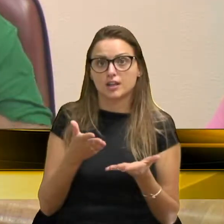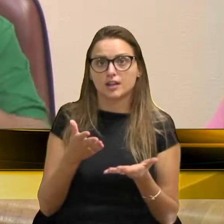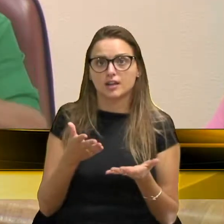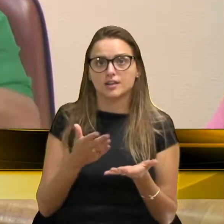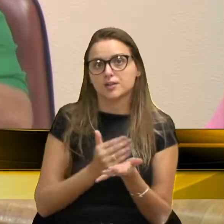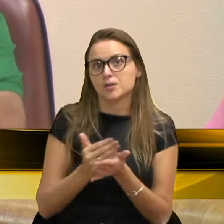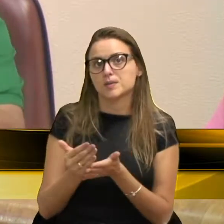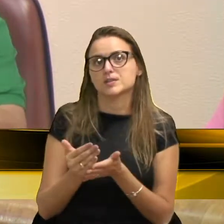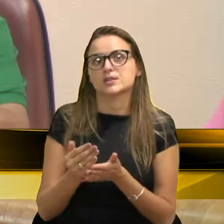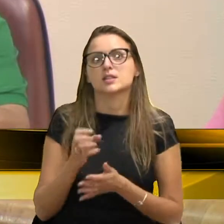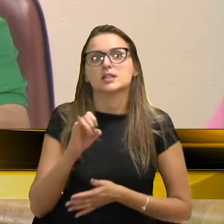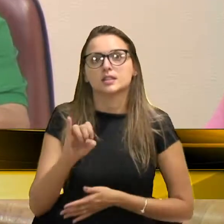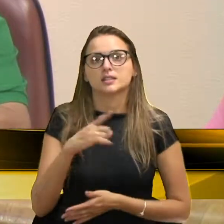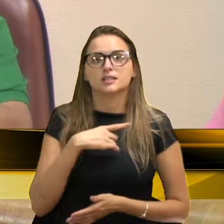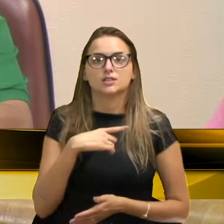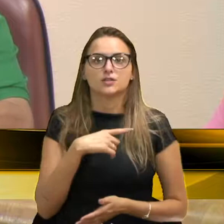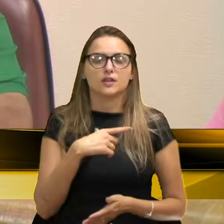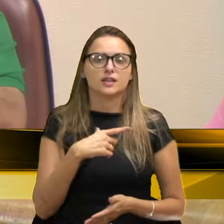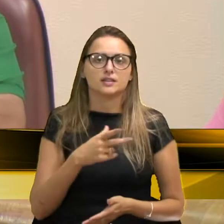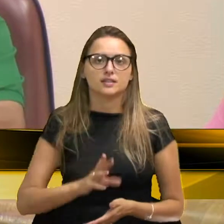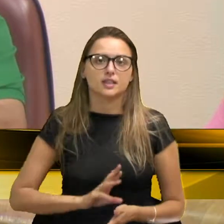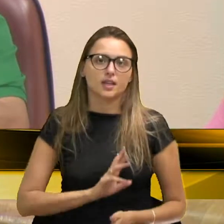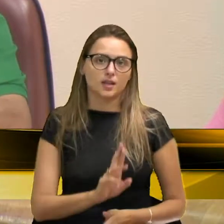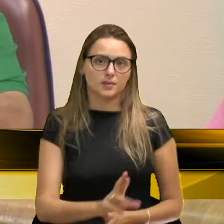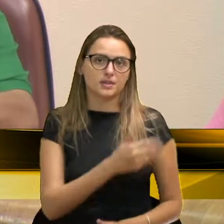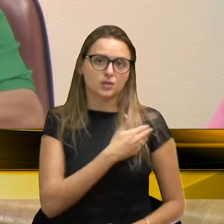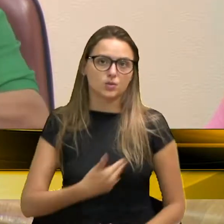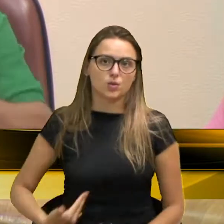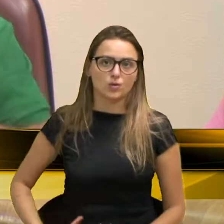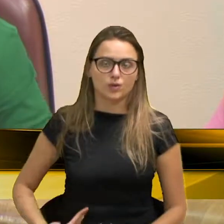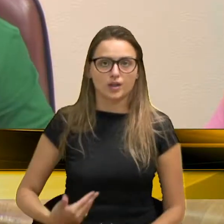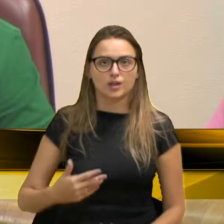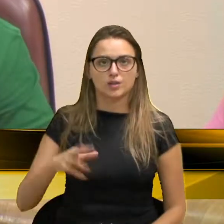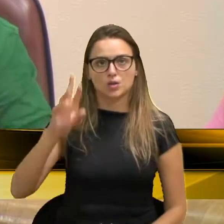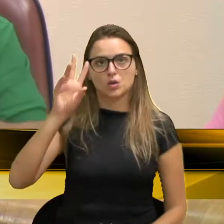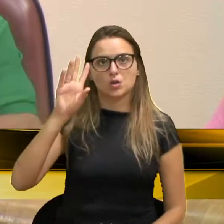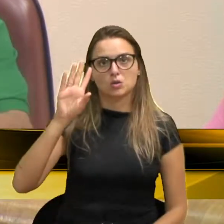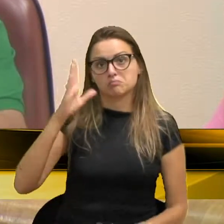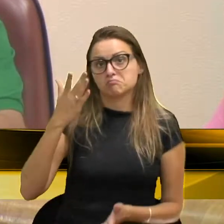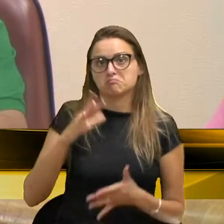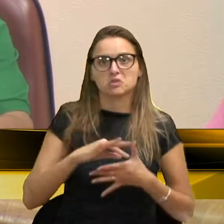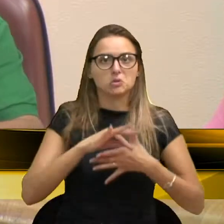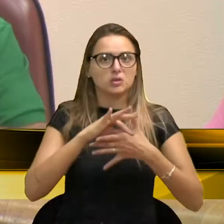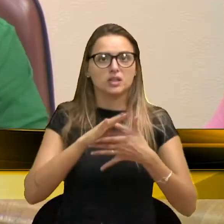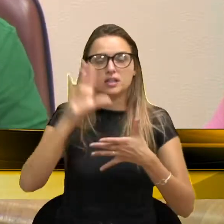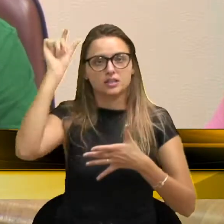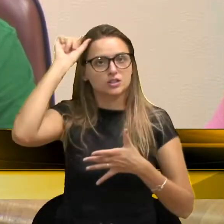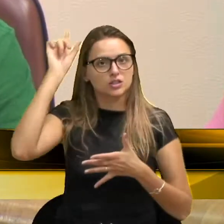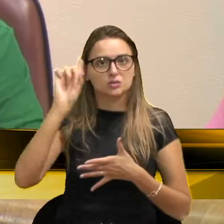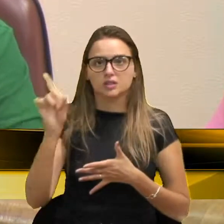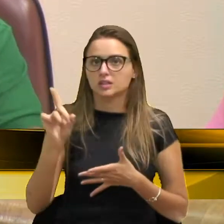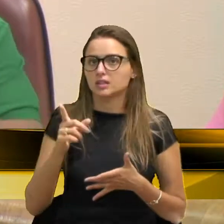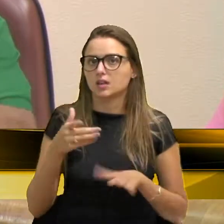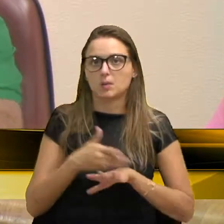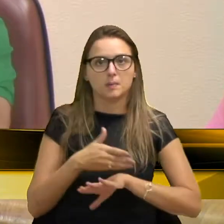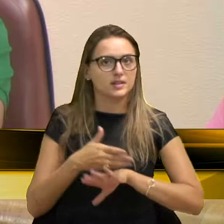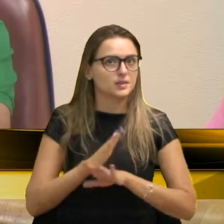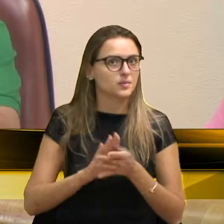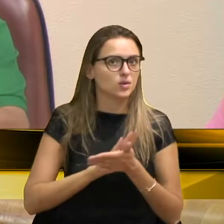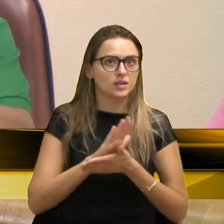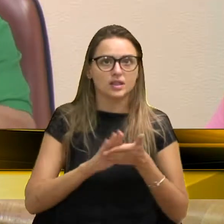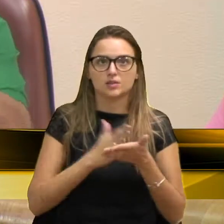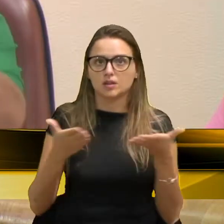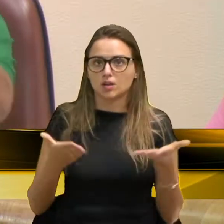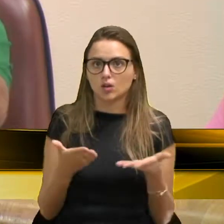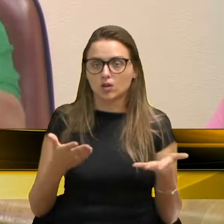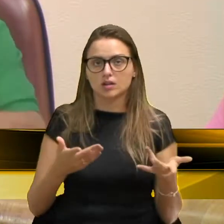talvez, se tivesse alguém do governo aqui, o líder do governo, que não apareceu ainda, nas sessões representativas, em nenhuma oportunidade, ou alguém do